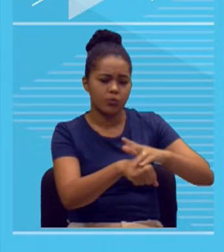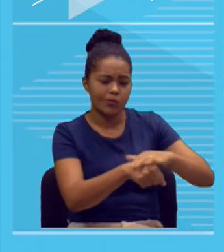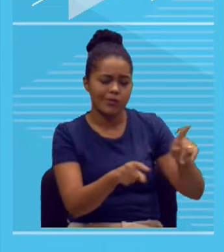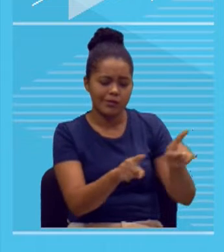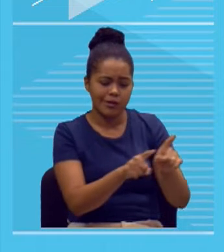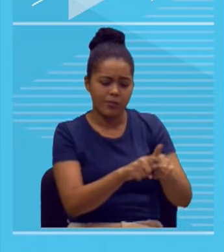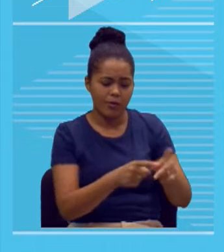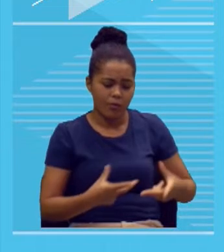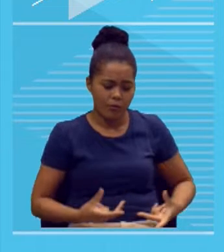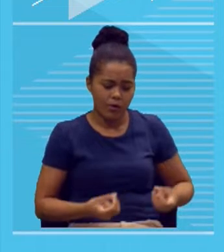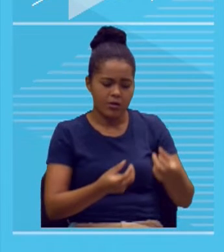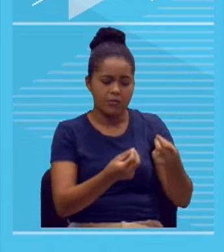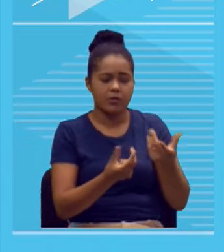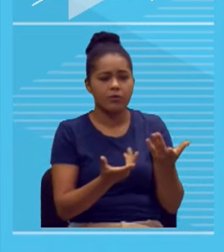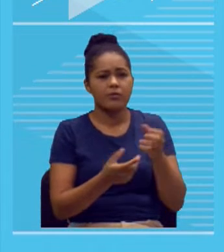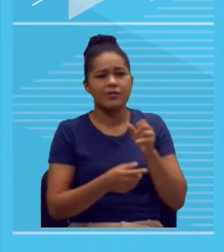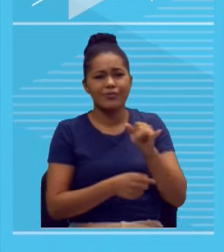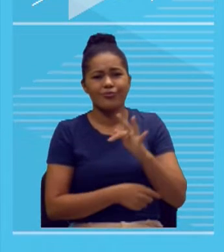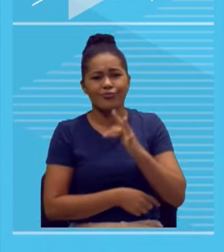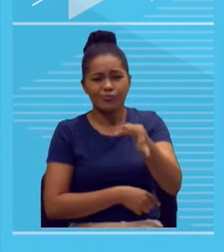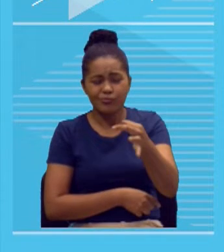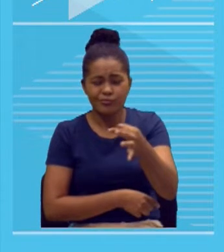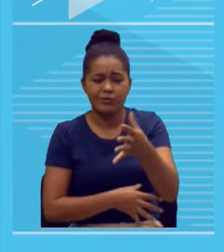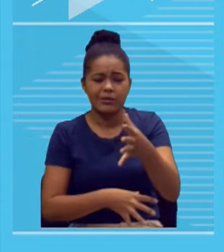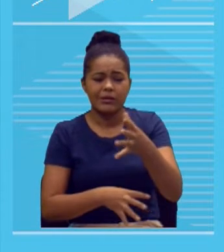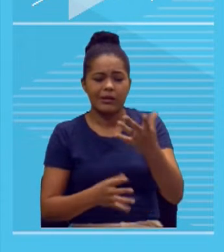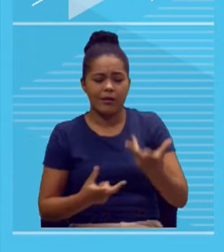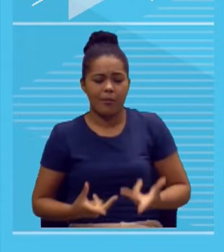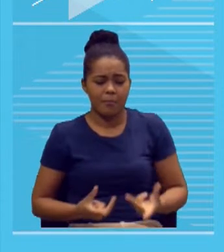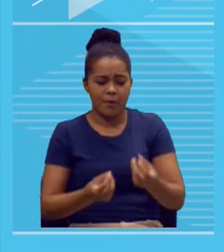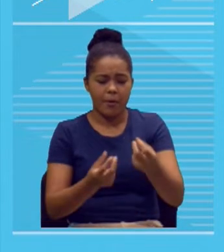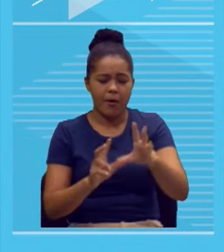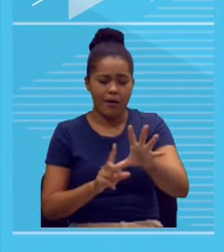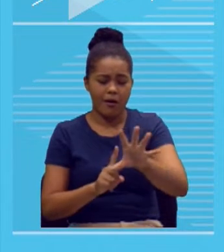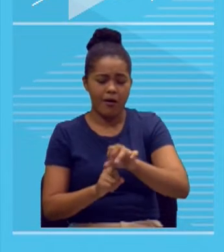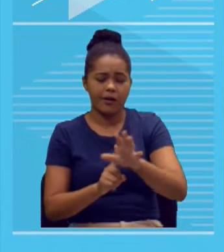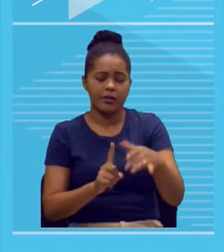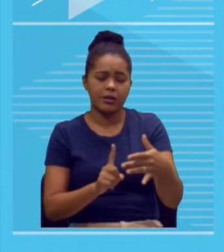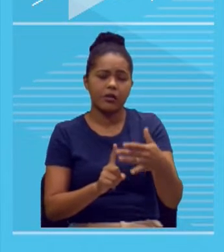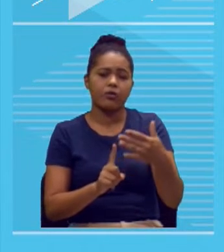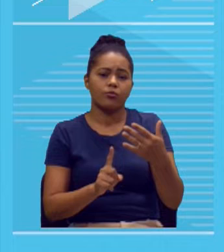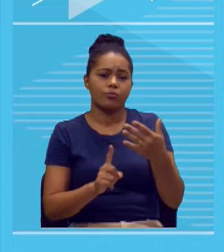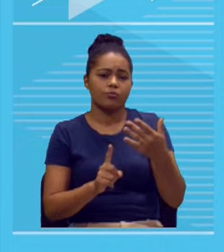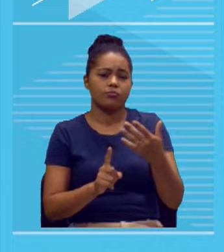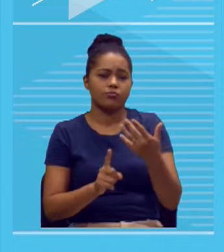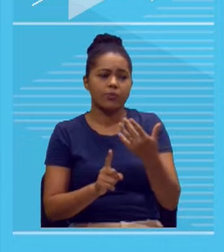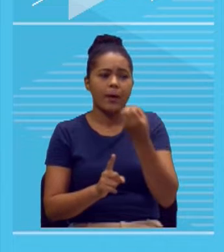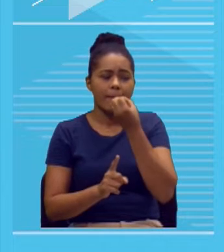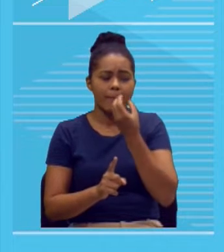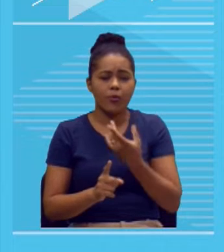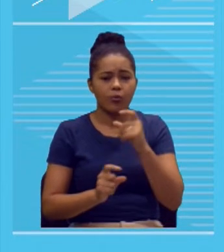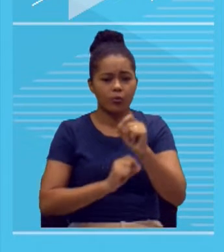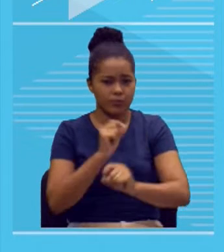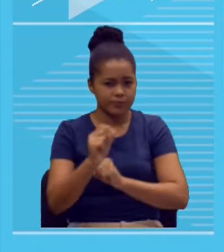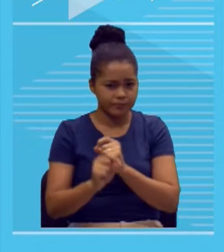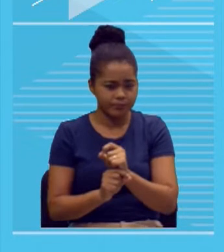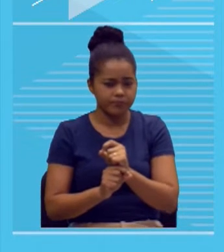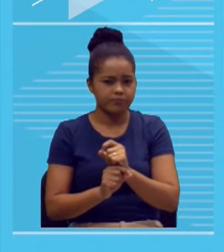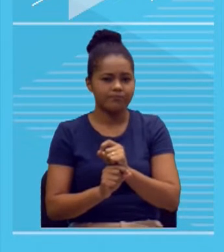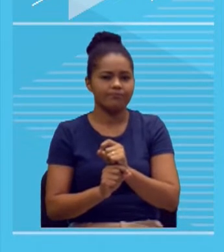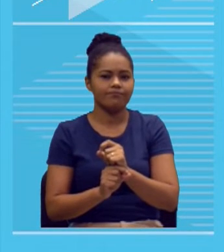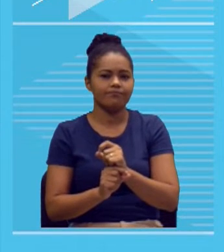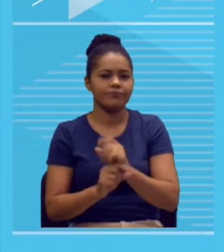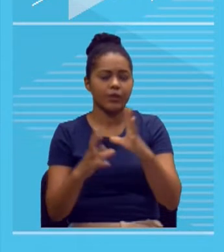que seja alguma coisa que possa ser, evidentemente, curada, né? E isso tem que acontecer no início, tá? Então, a